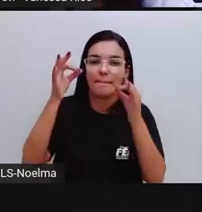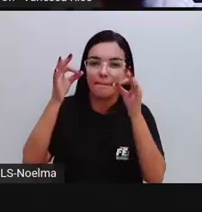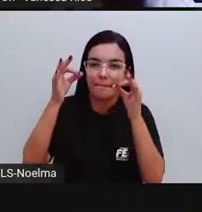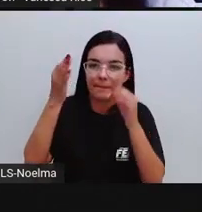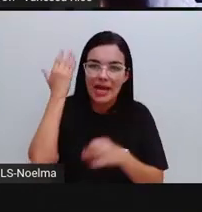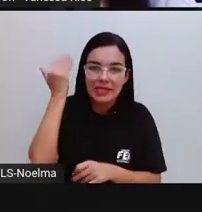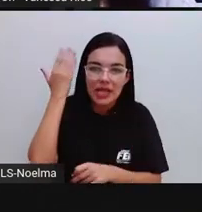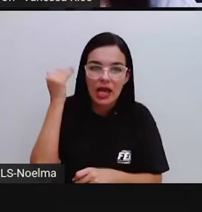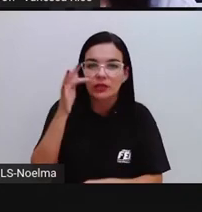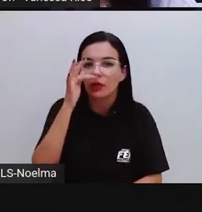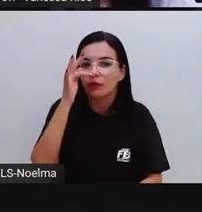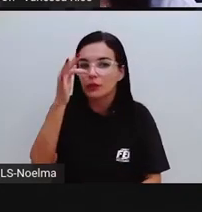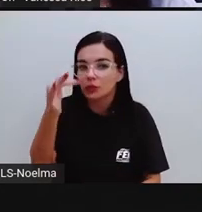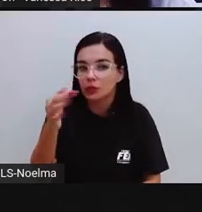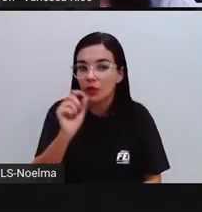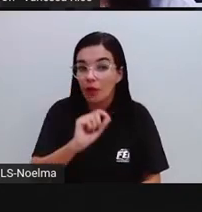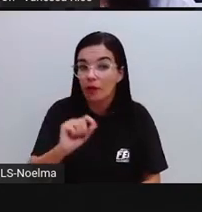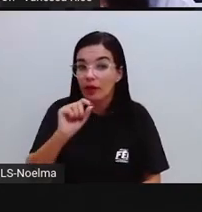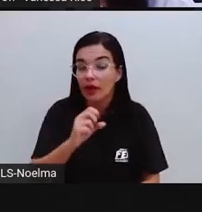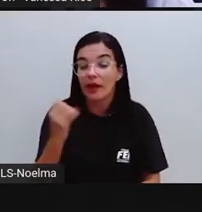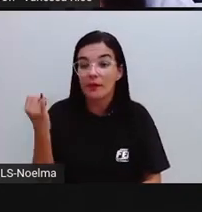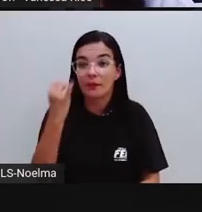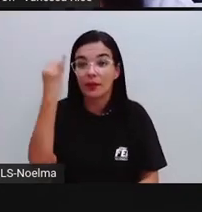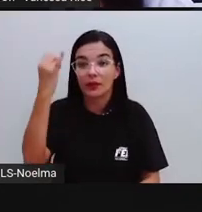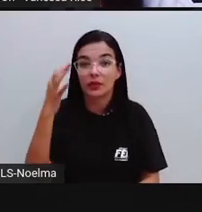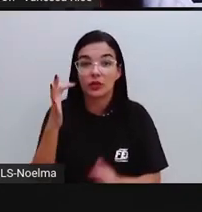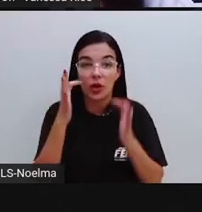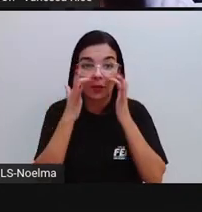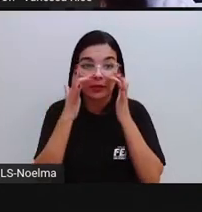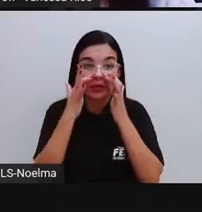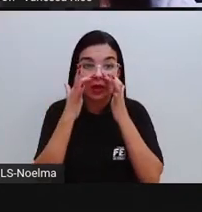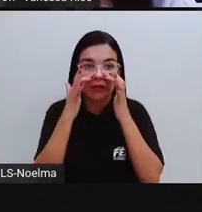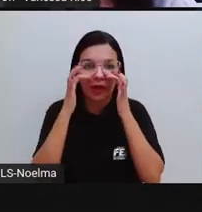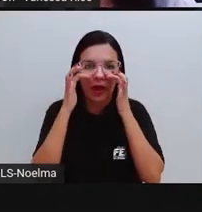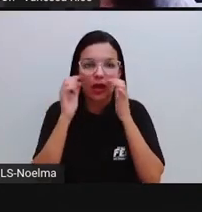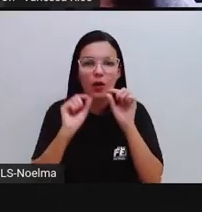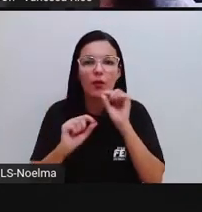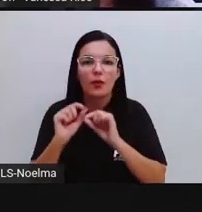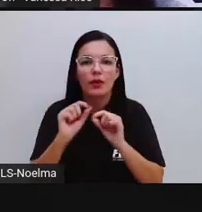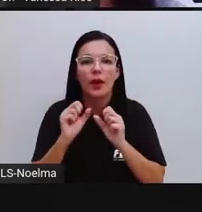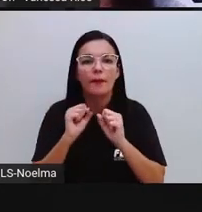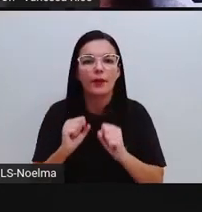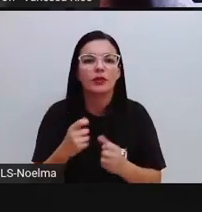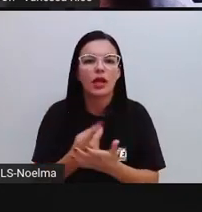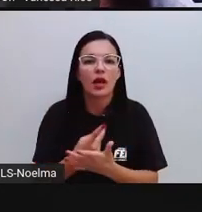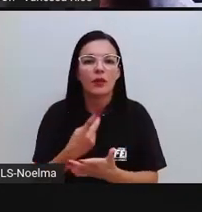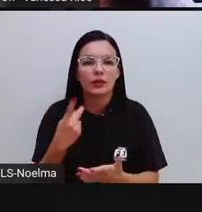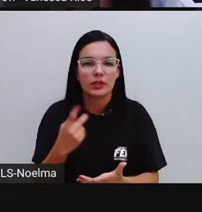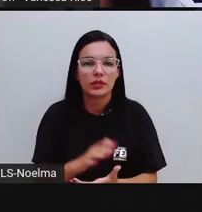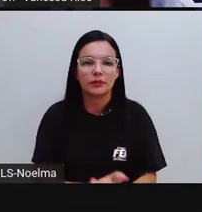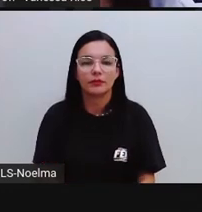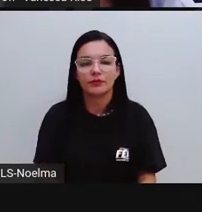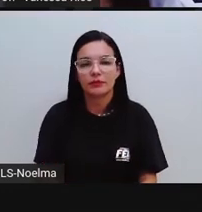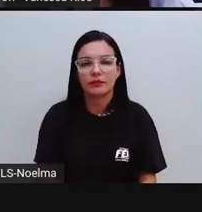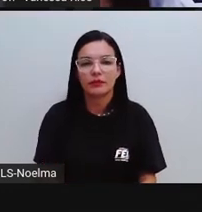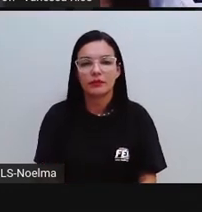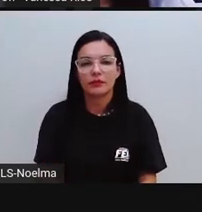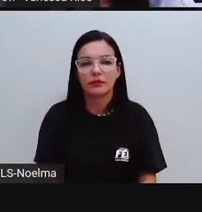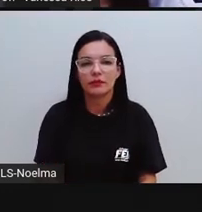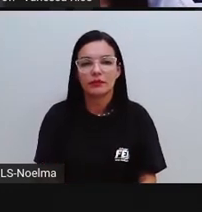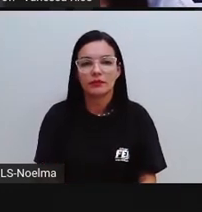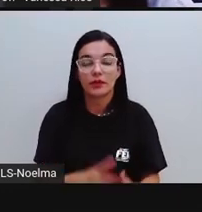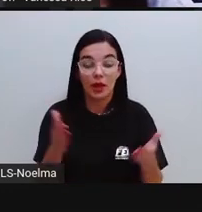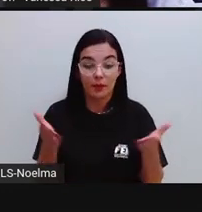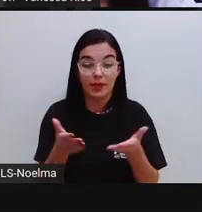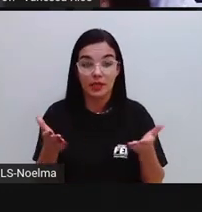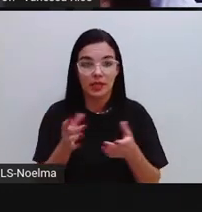futuro. E aí, é importante observar, né? A forma como esses verbos, eles podem aí aparecer. O